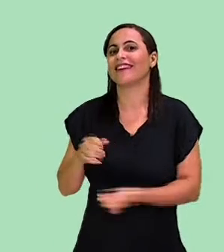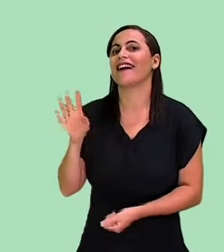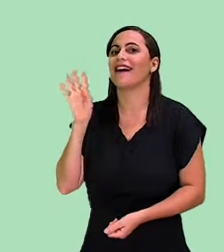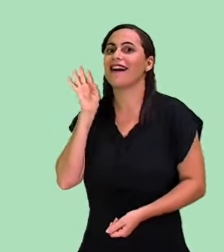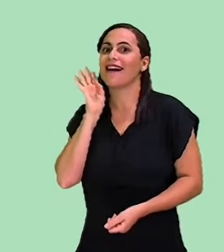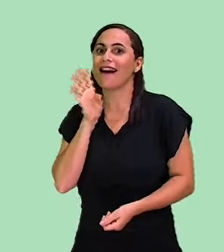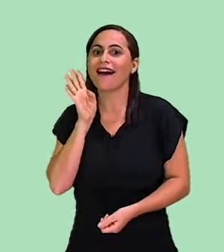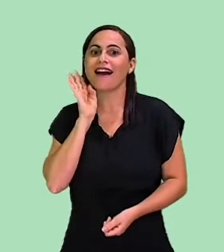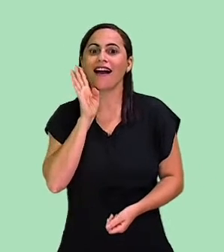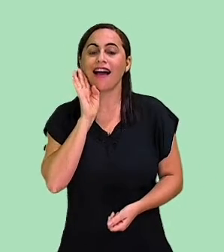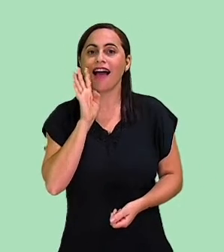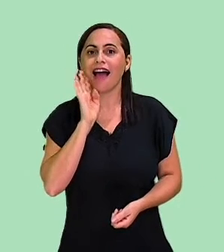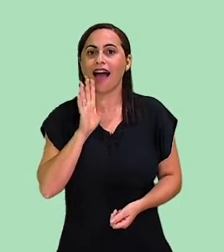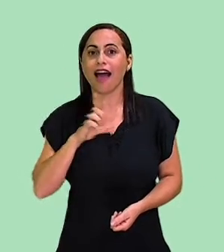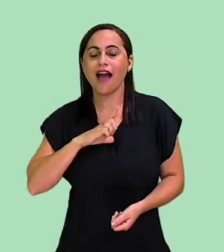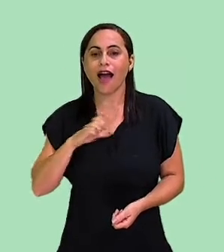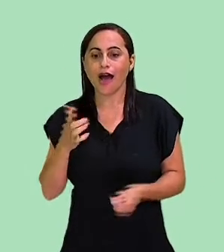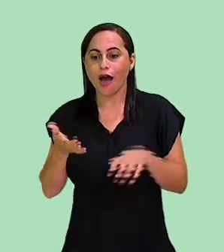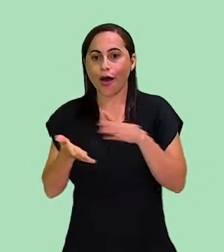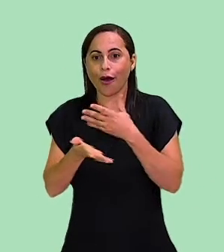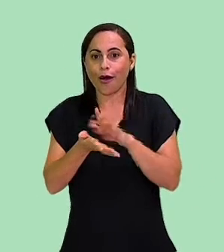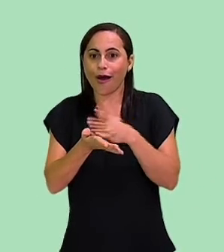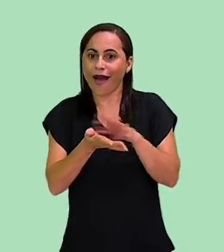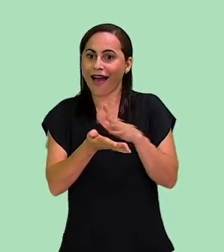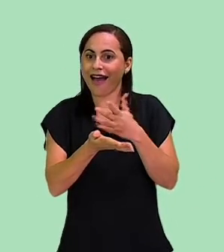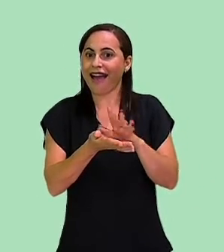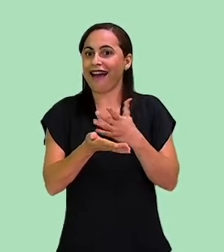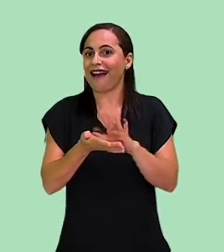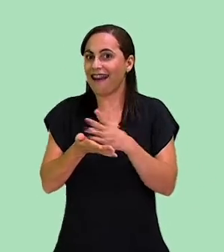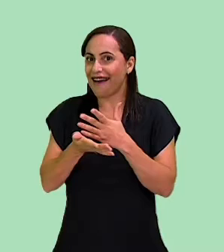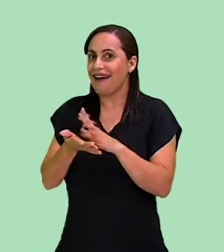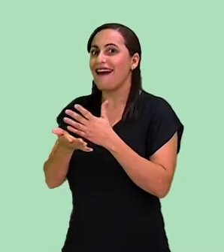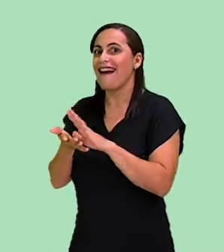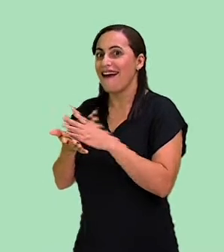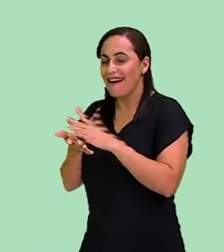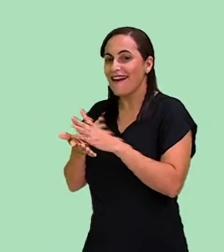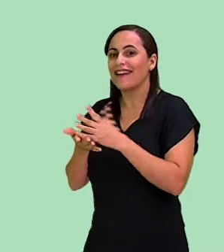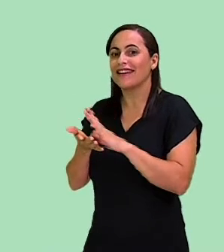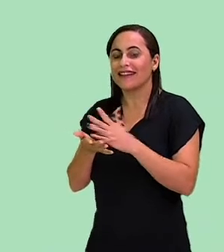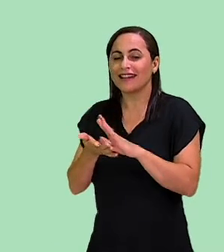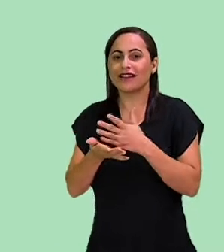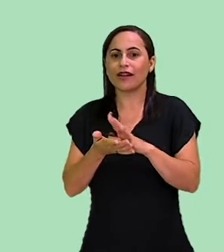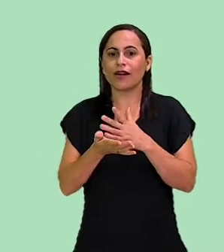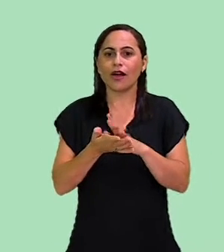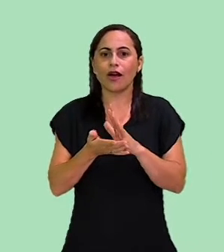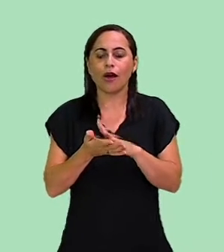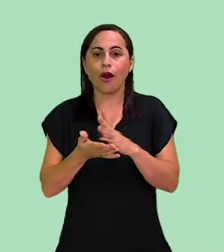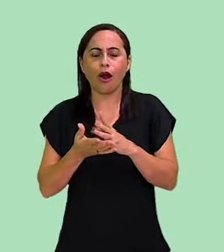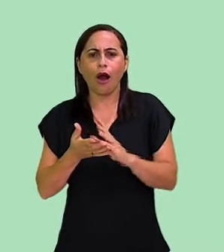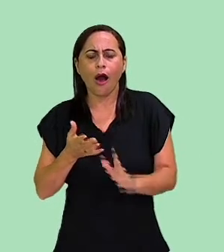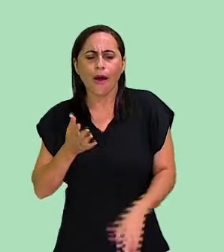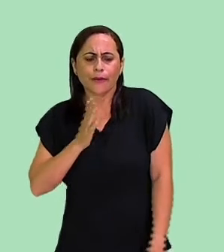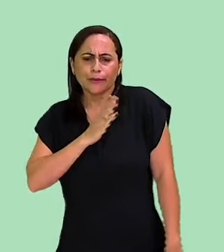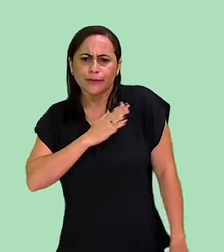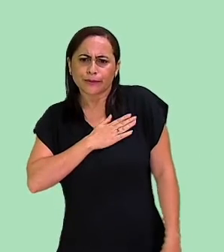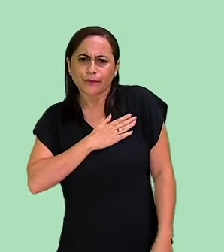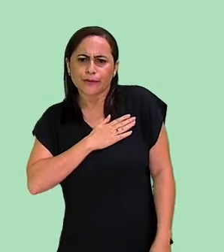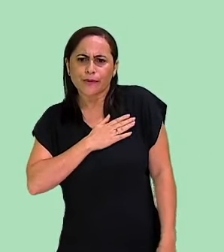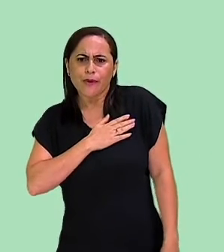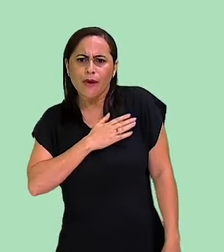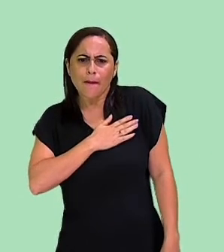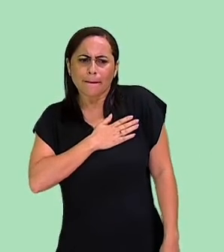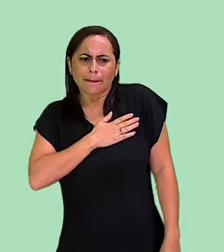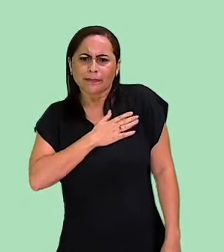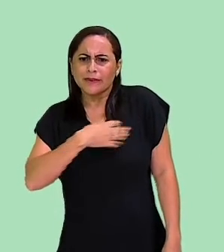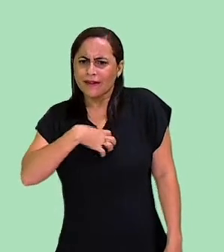Tenho um pandeiro bem em cada mão E se eu encaixo o ouvido no peito de